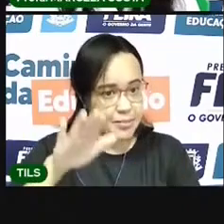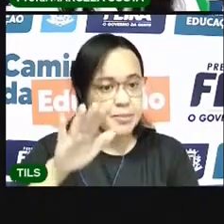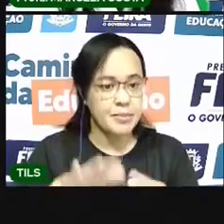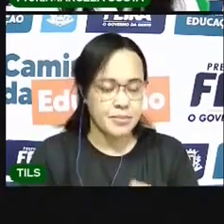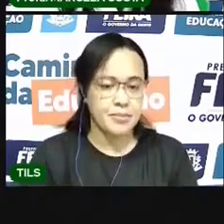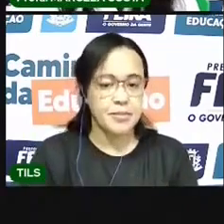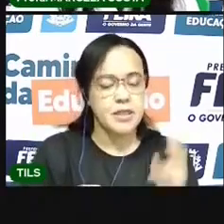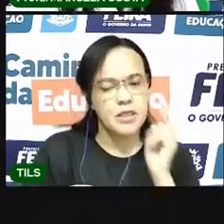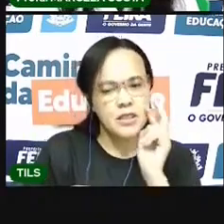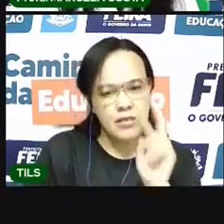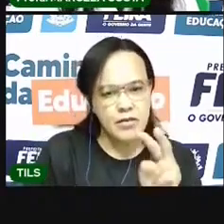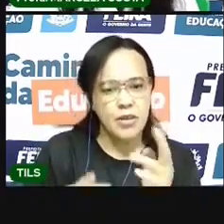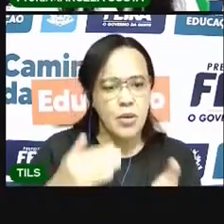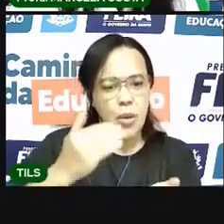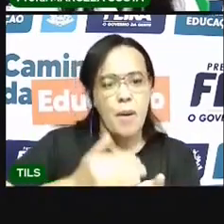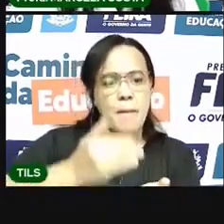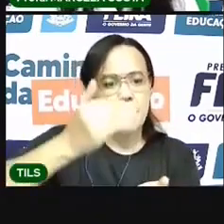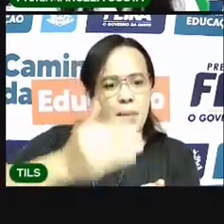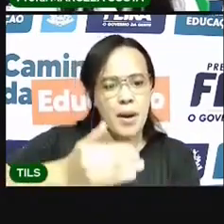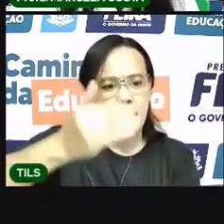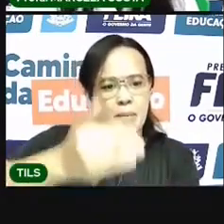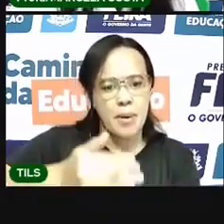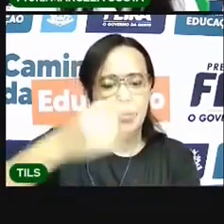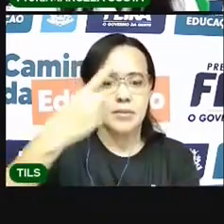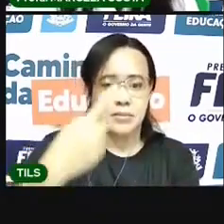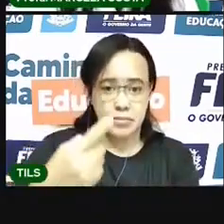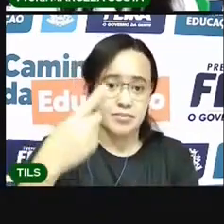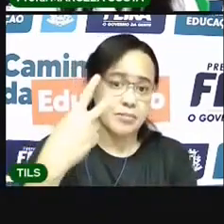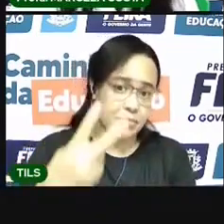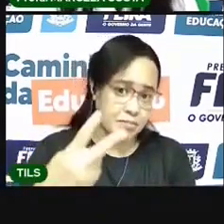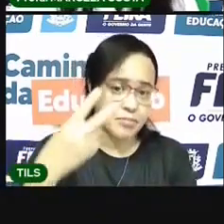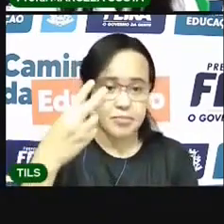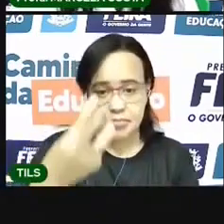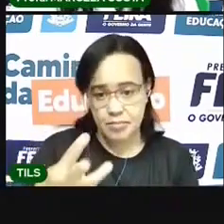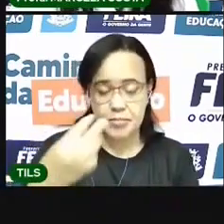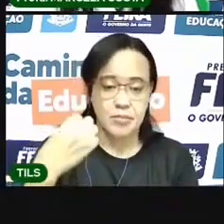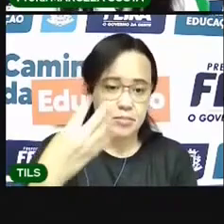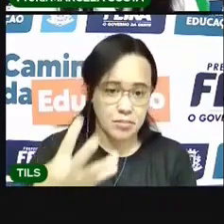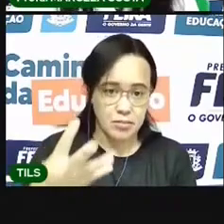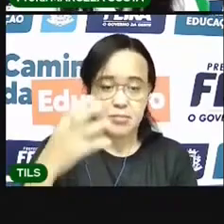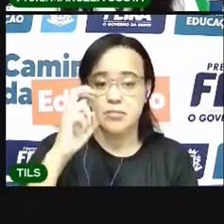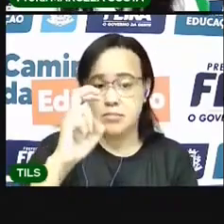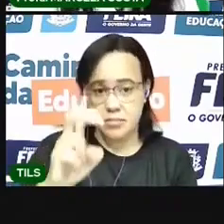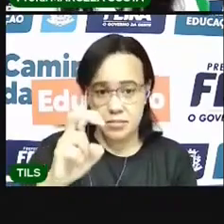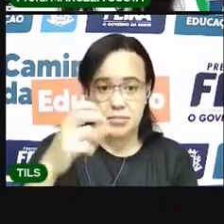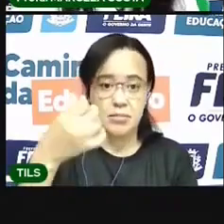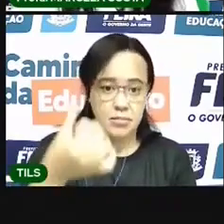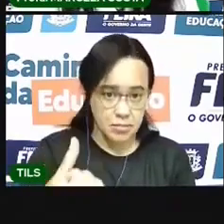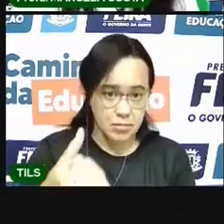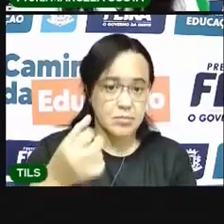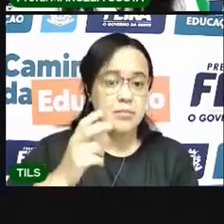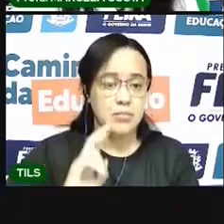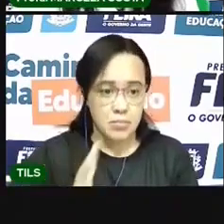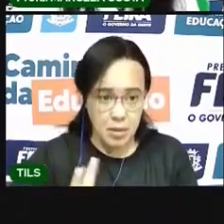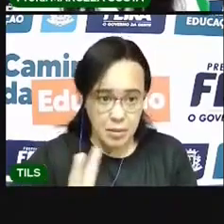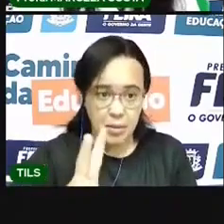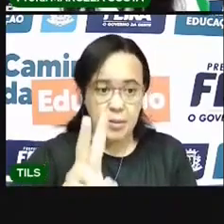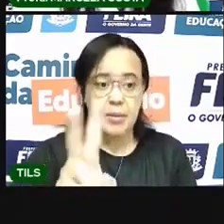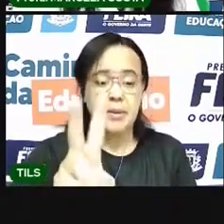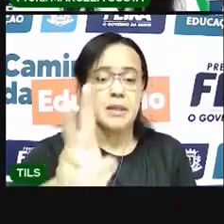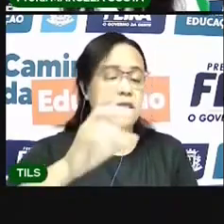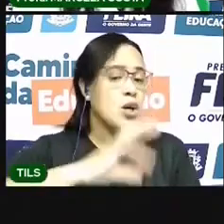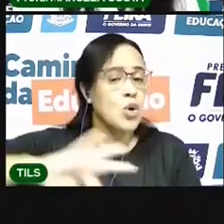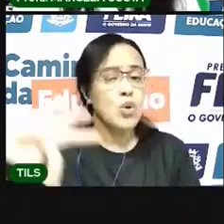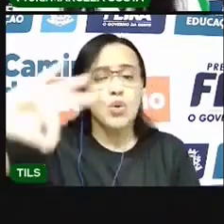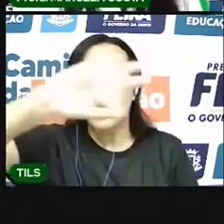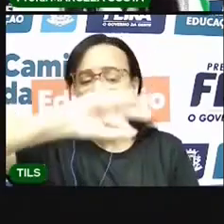que vem aqui na sequência. 1, 2, 3, 4, 5. Vem aqui, Todos os dias